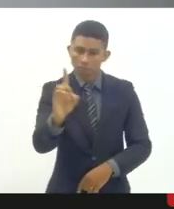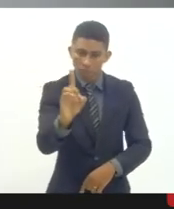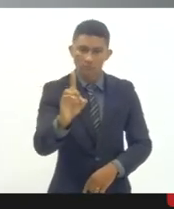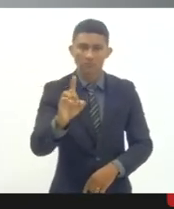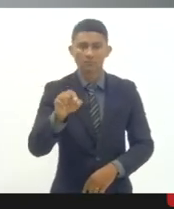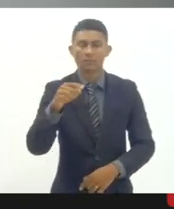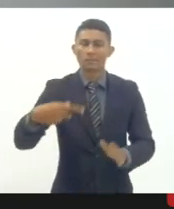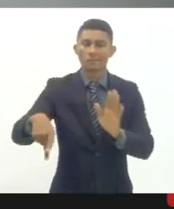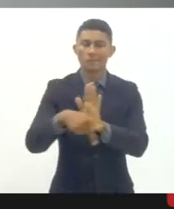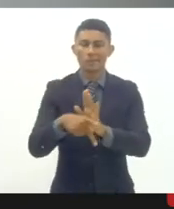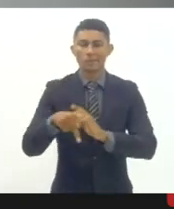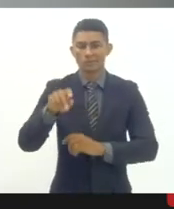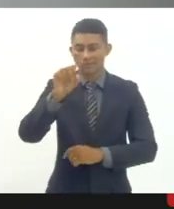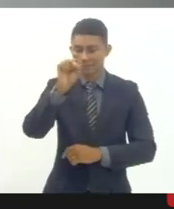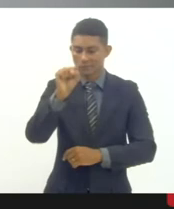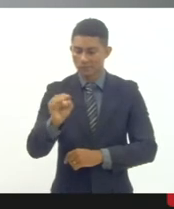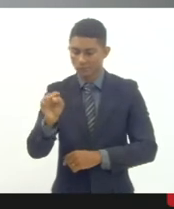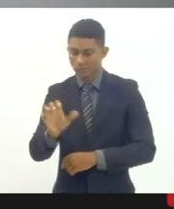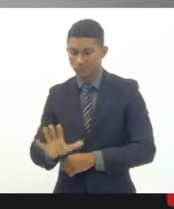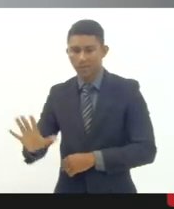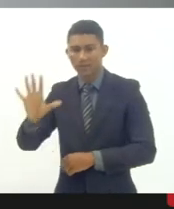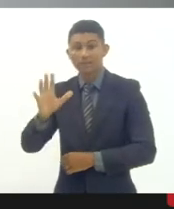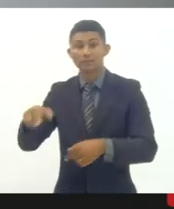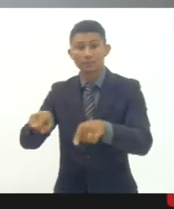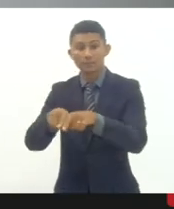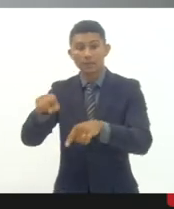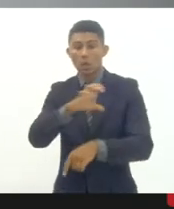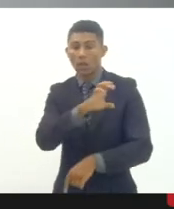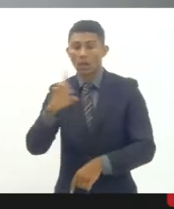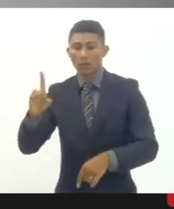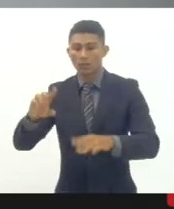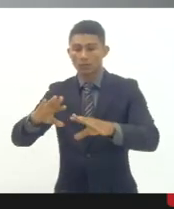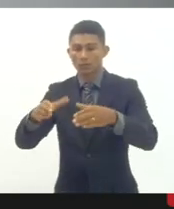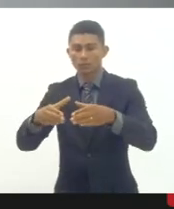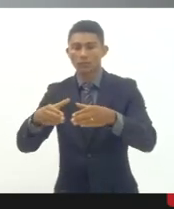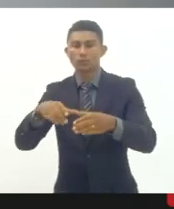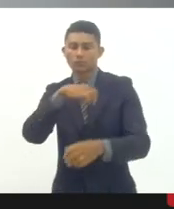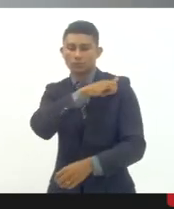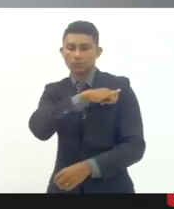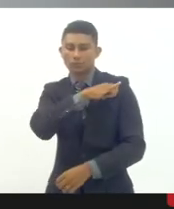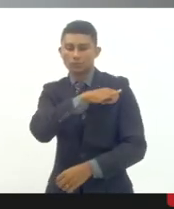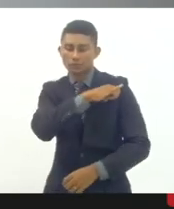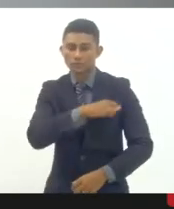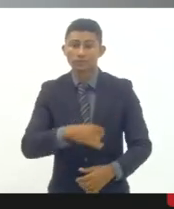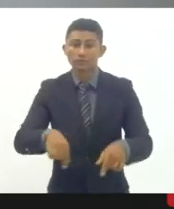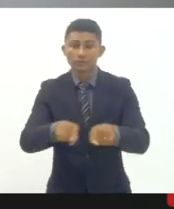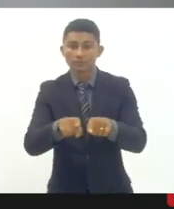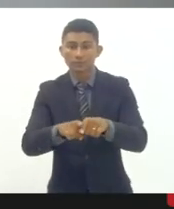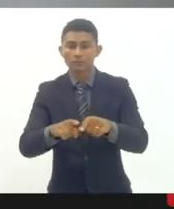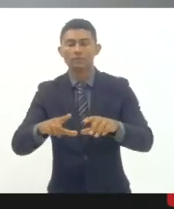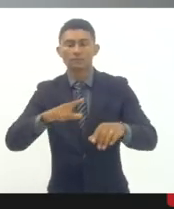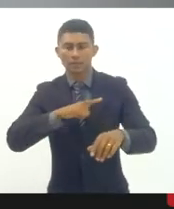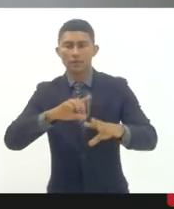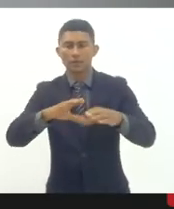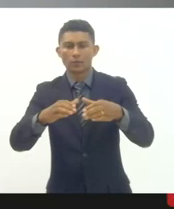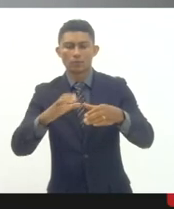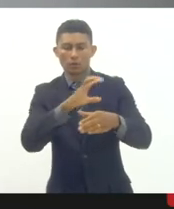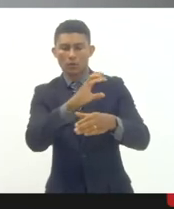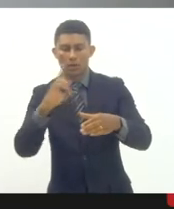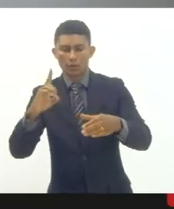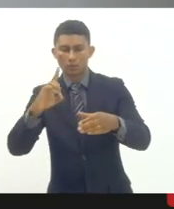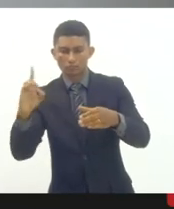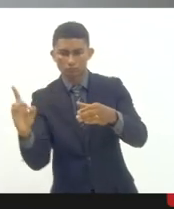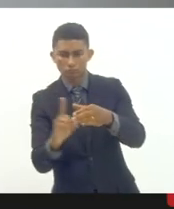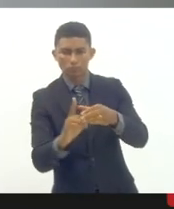região sudeste também coordenadora do comitê Rio junto com os demais companheiros que fazem parte da coordenação colegiada